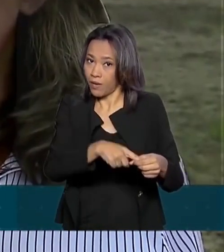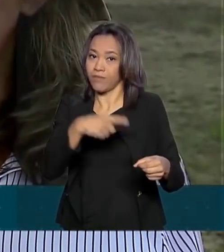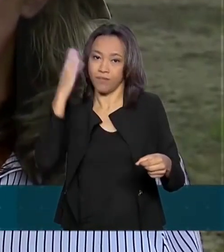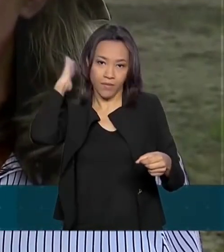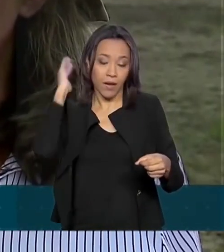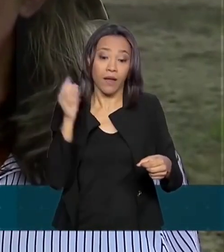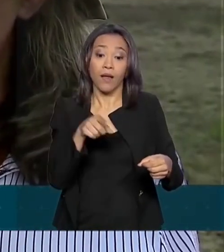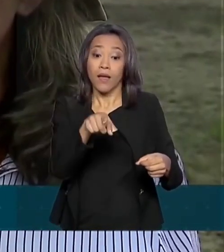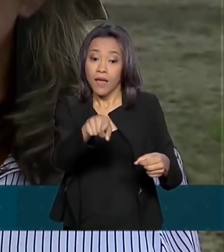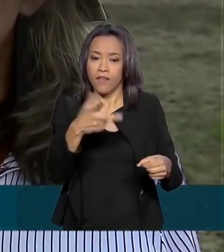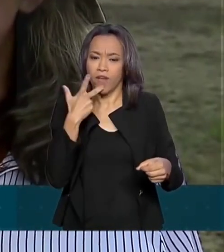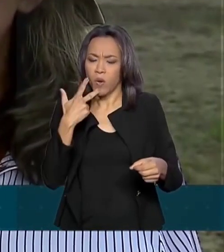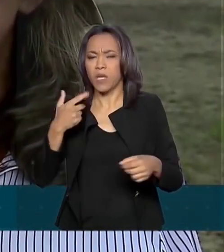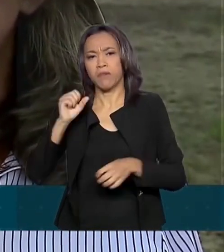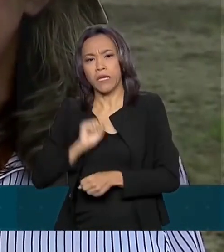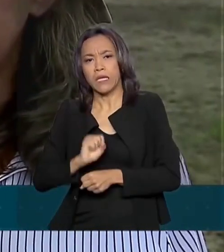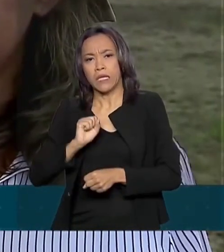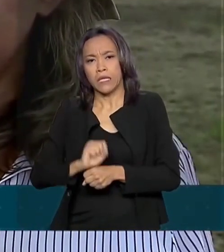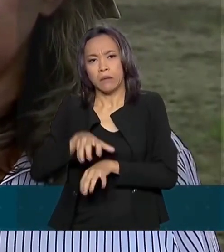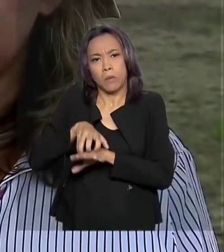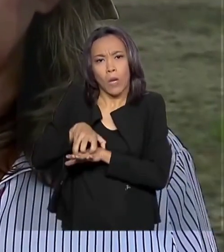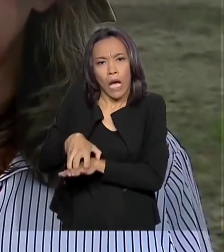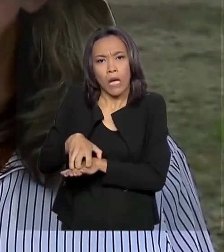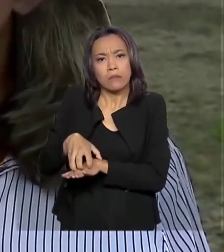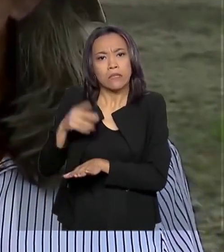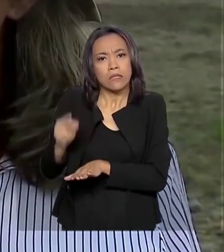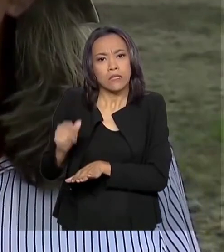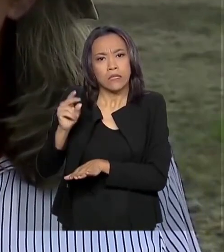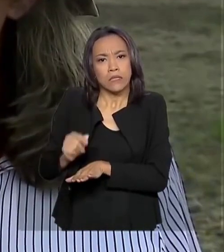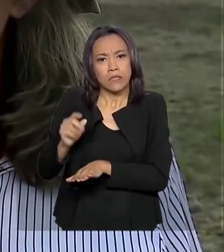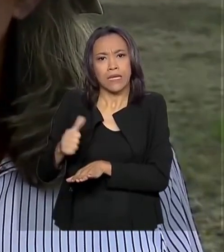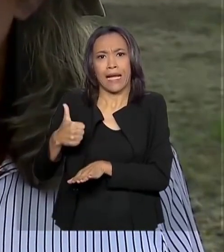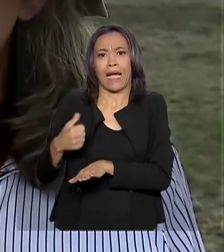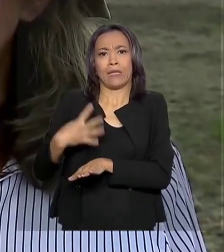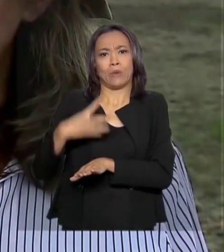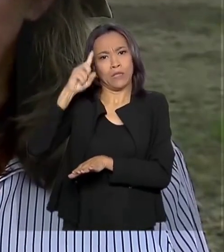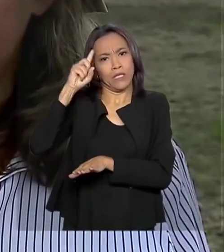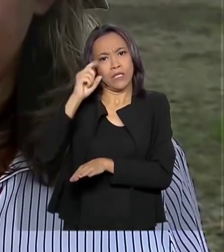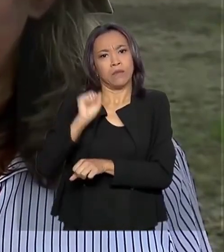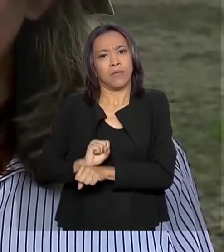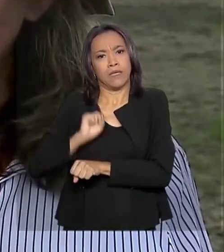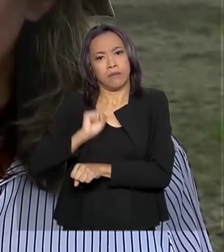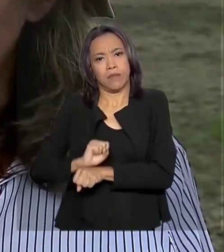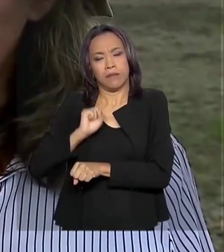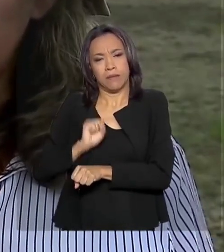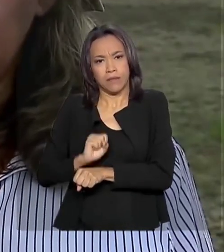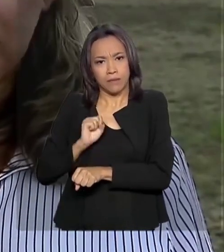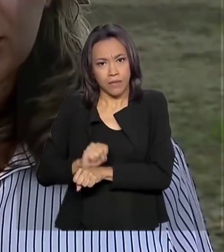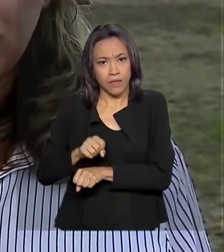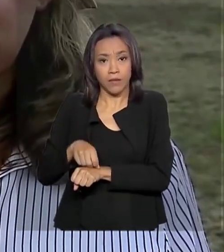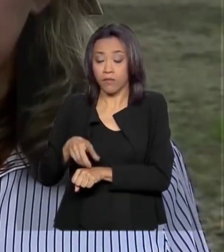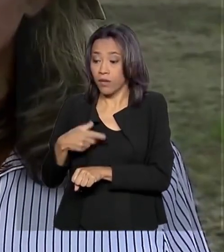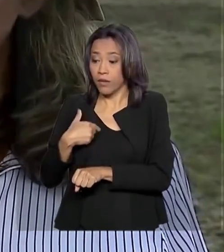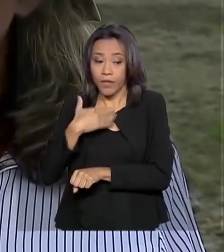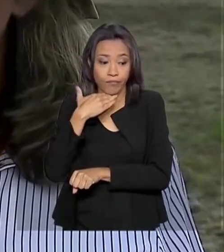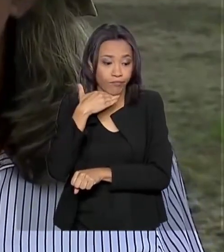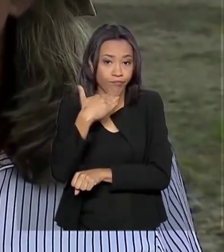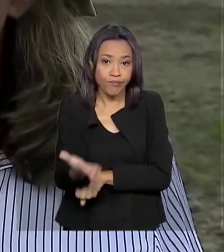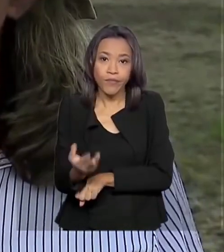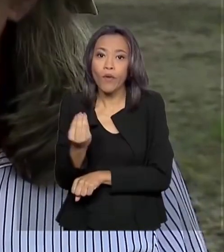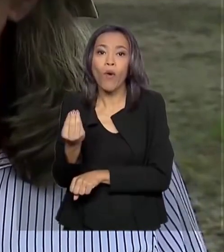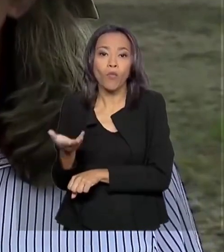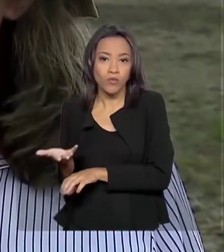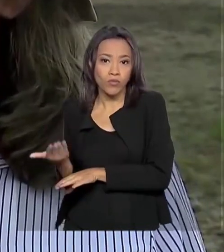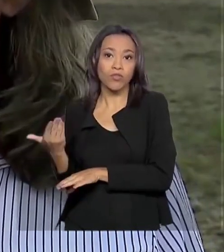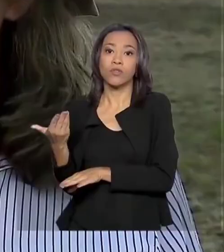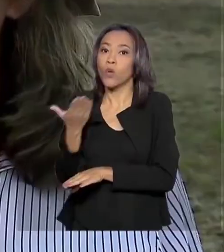ficarem lá, caminhão com carga e tudo mais, ficarem lá até, se não me engano, 14 dias parados. Acabou que não tinha como chegar